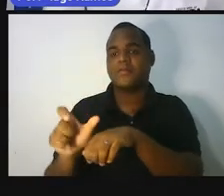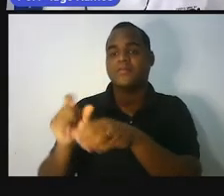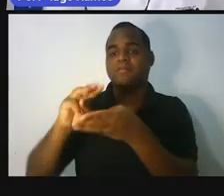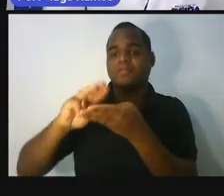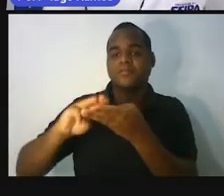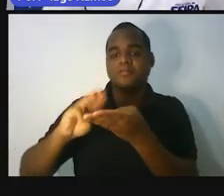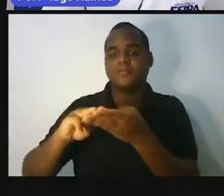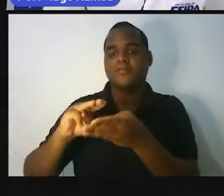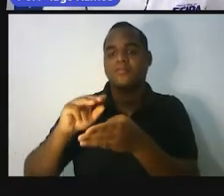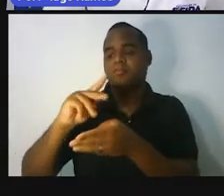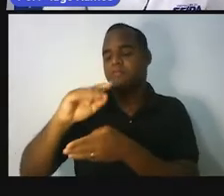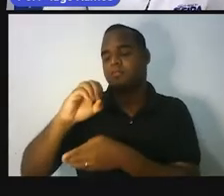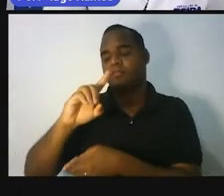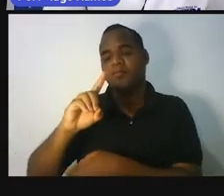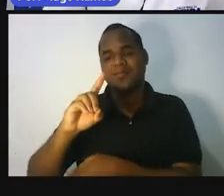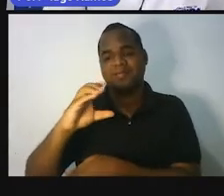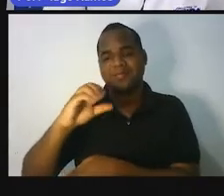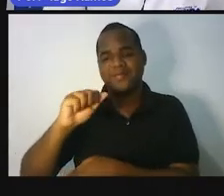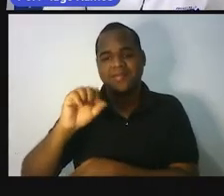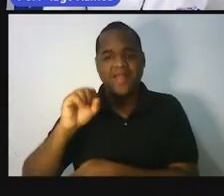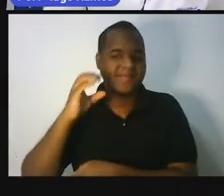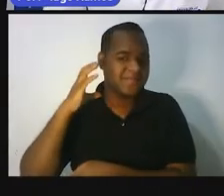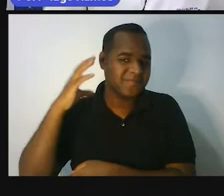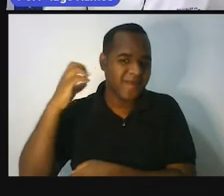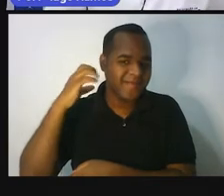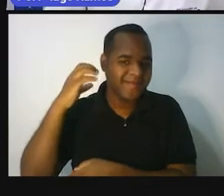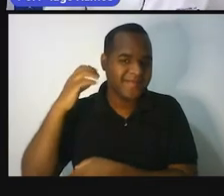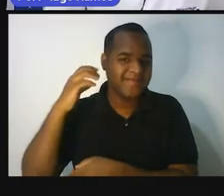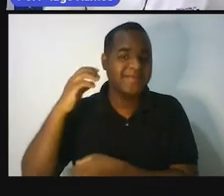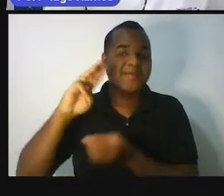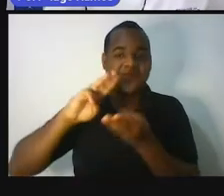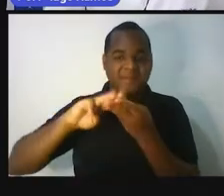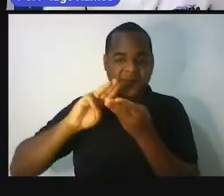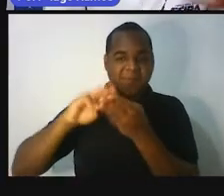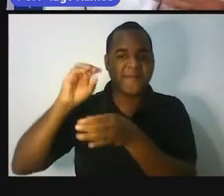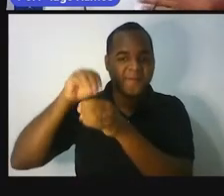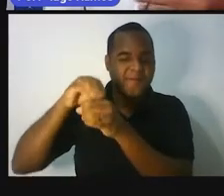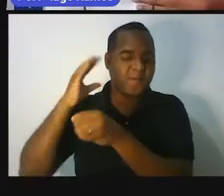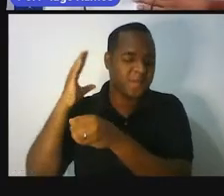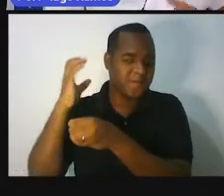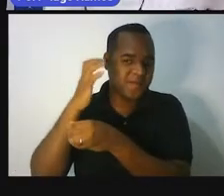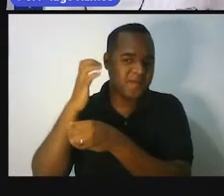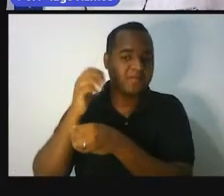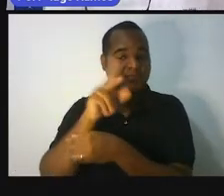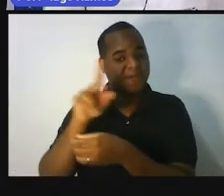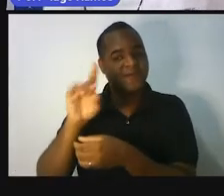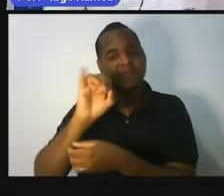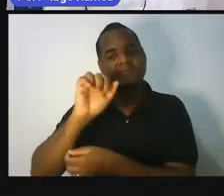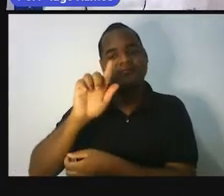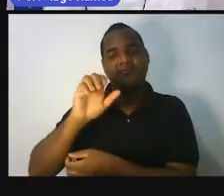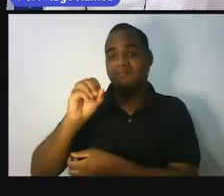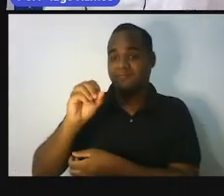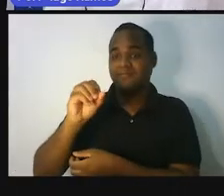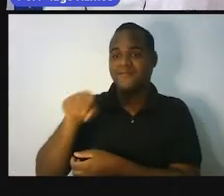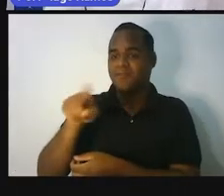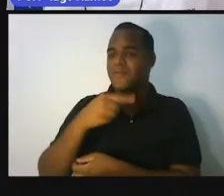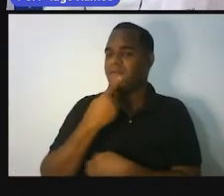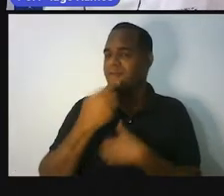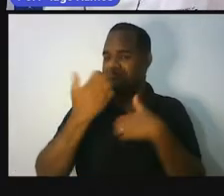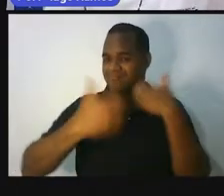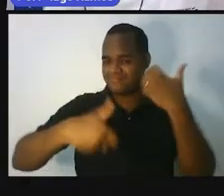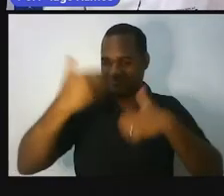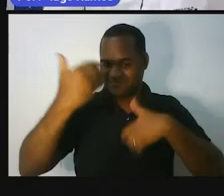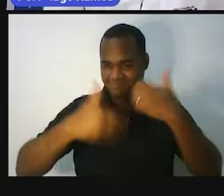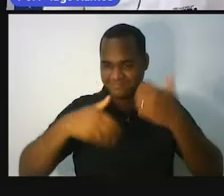podcast? O Matematecast é o canal de podcast do professor Iago Ramos, esse que vos fala,